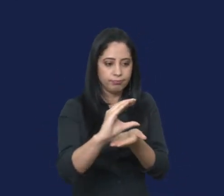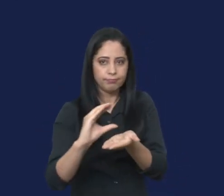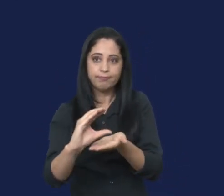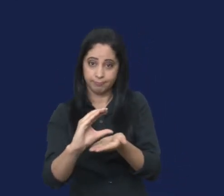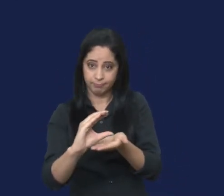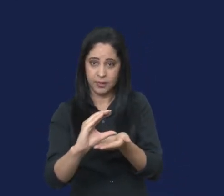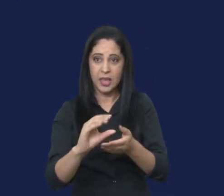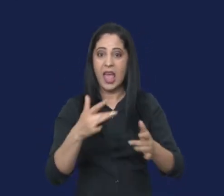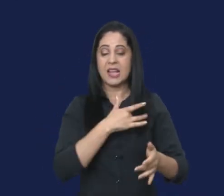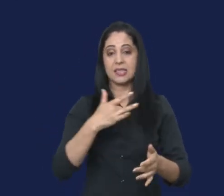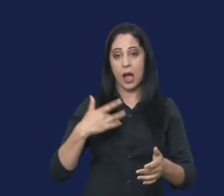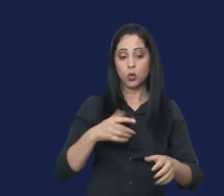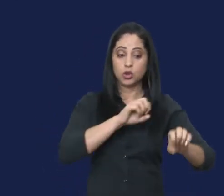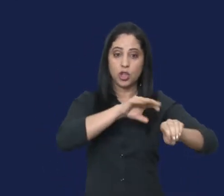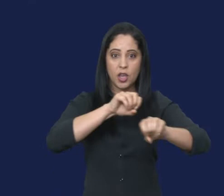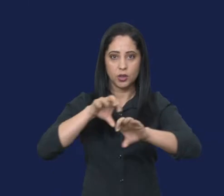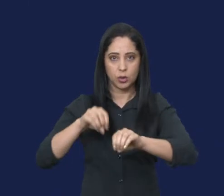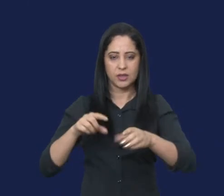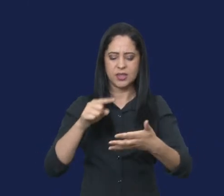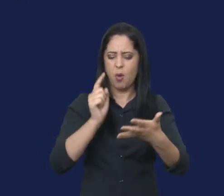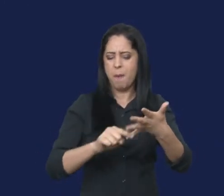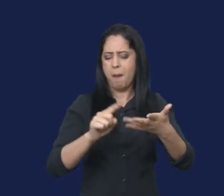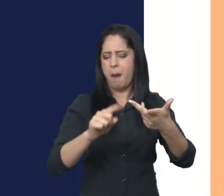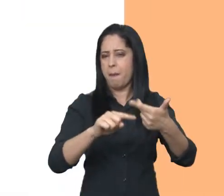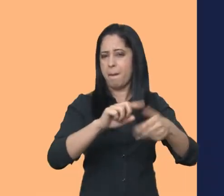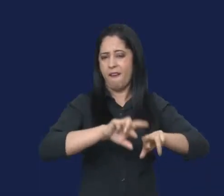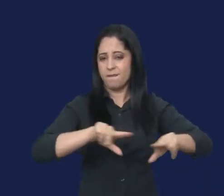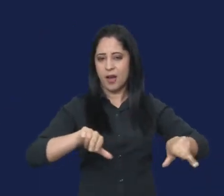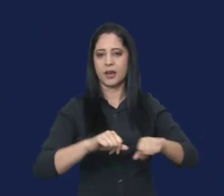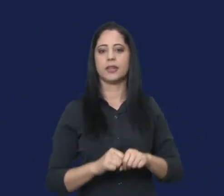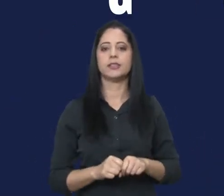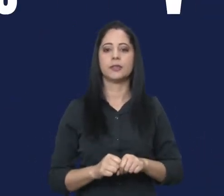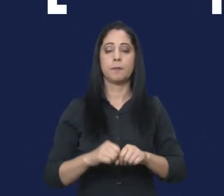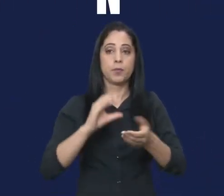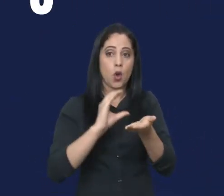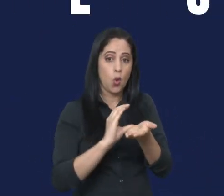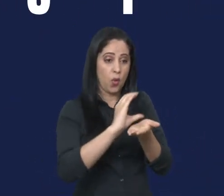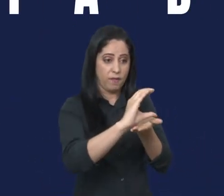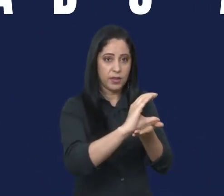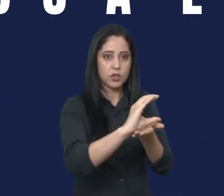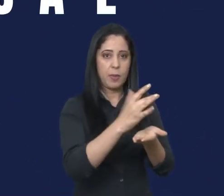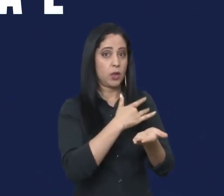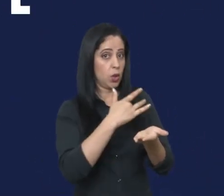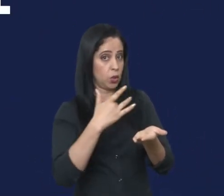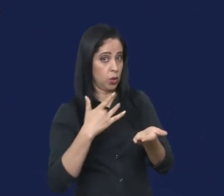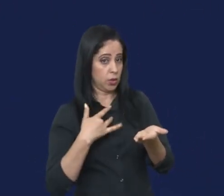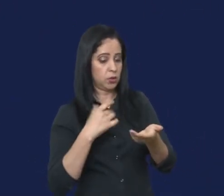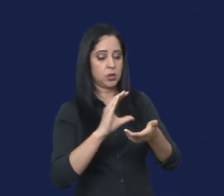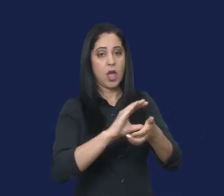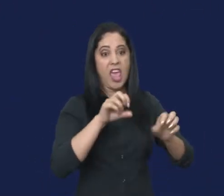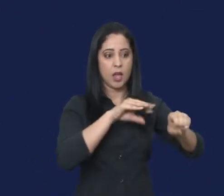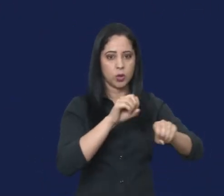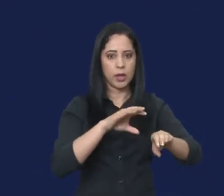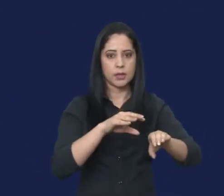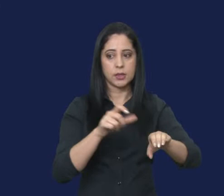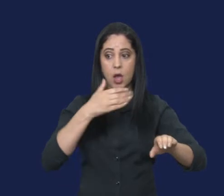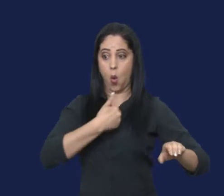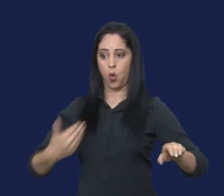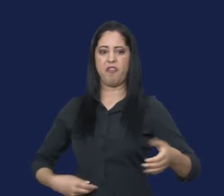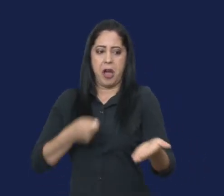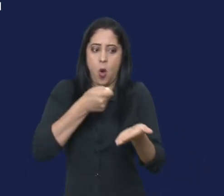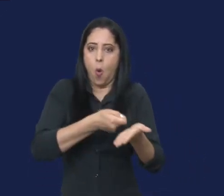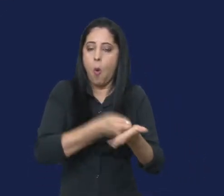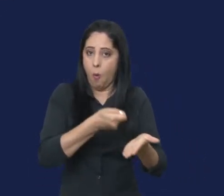orçamentos da saúde, educação e outras áreas. Os investimentos na educação e saúde são obrigações de todo